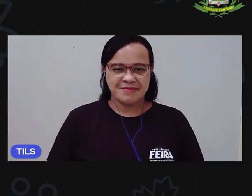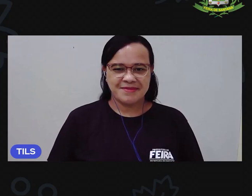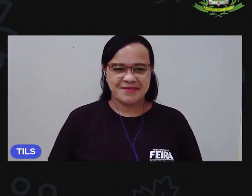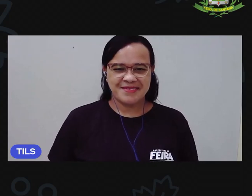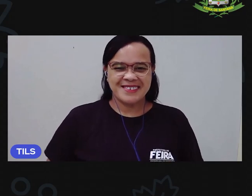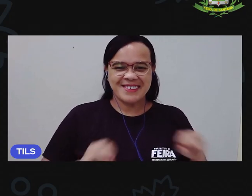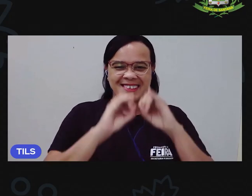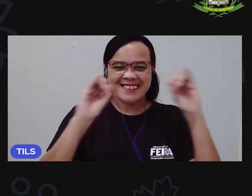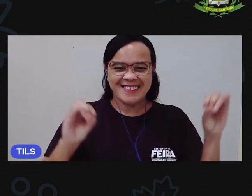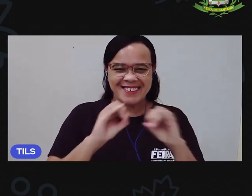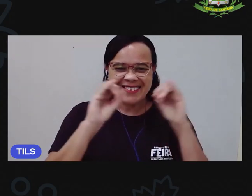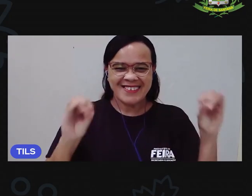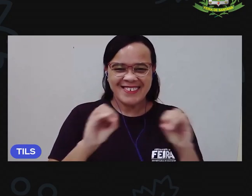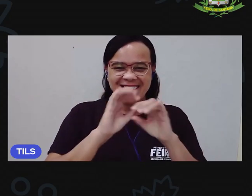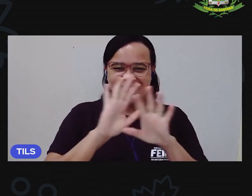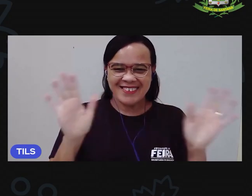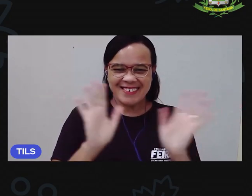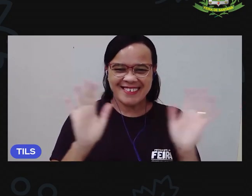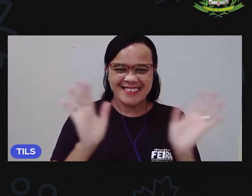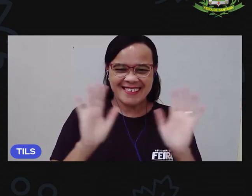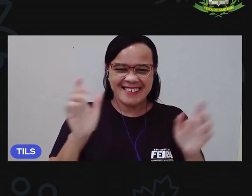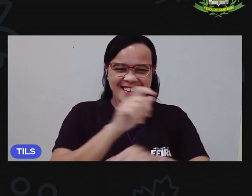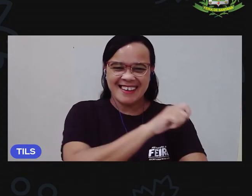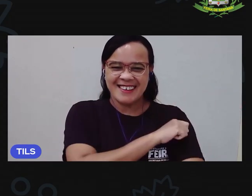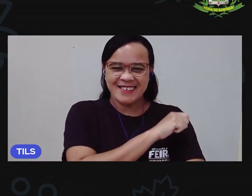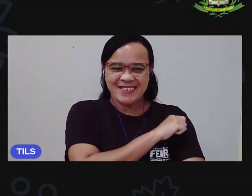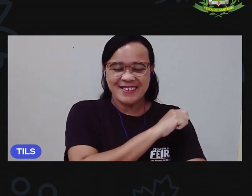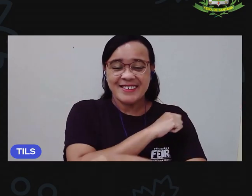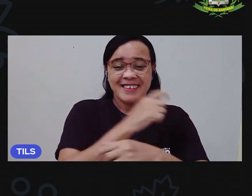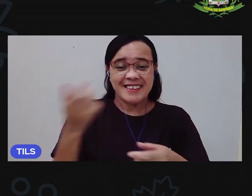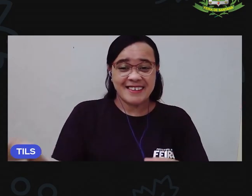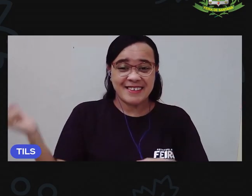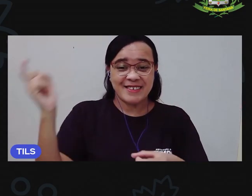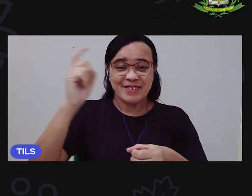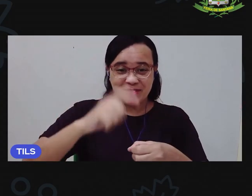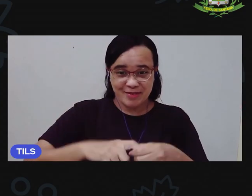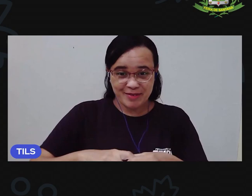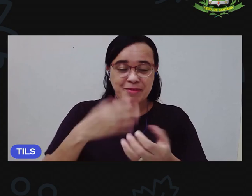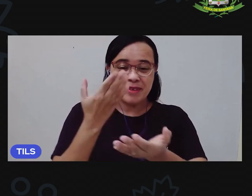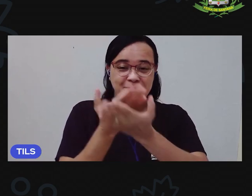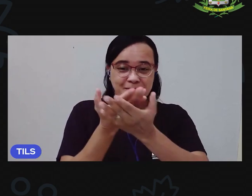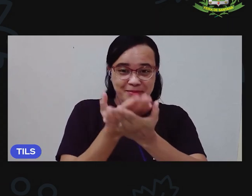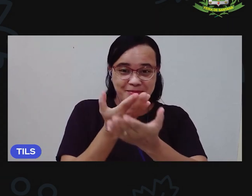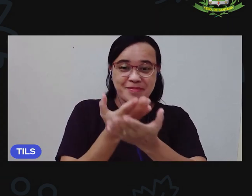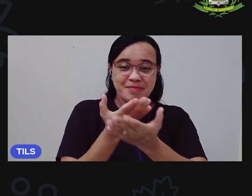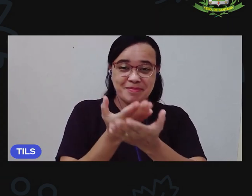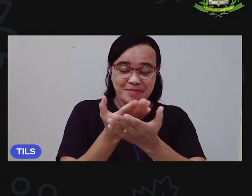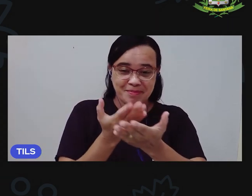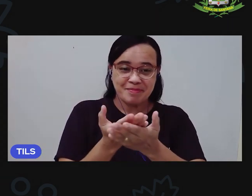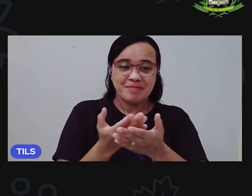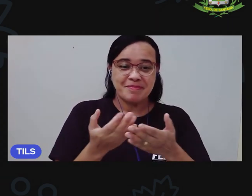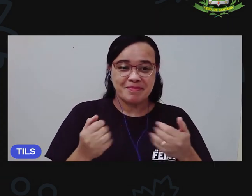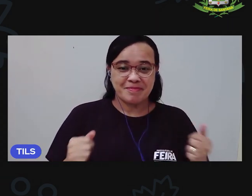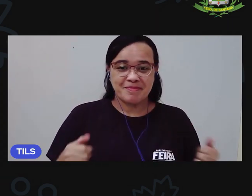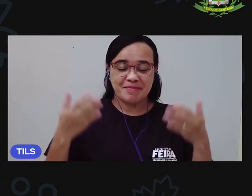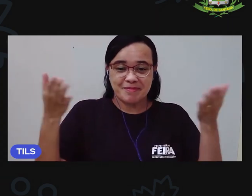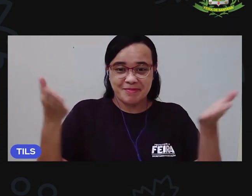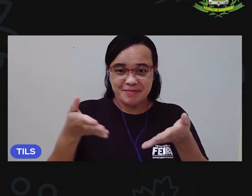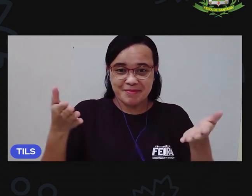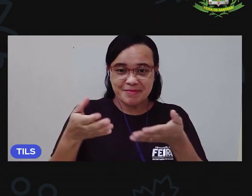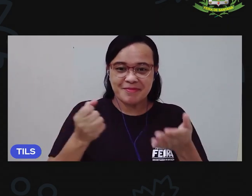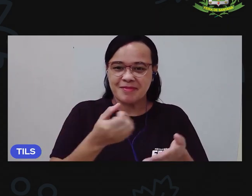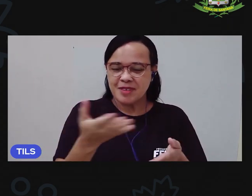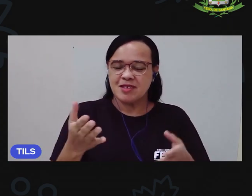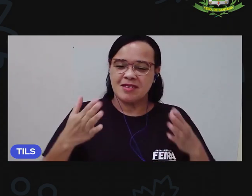Olá, crianças! Estamos de volta com mais uma aula. Agora você já